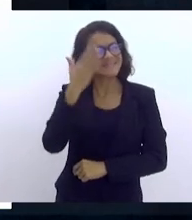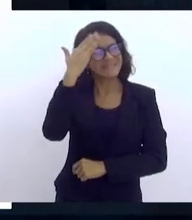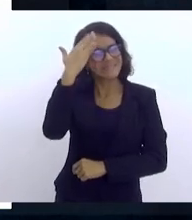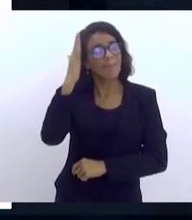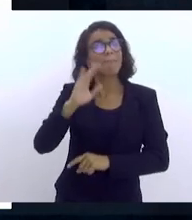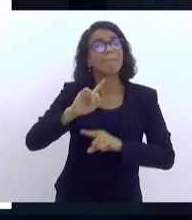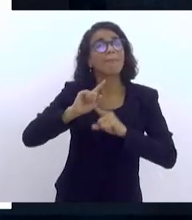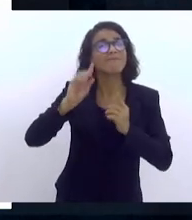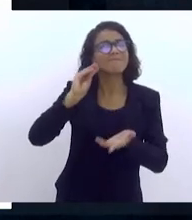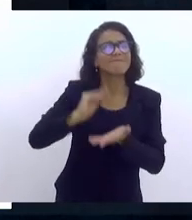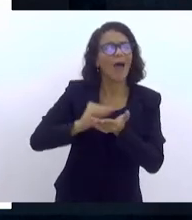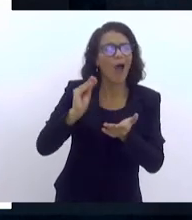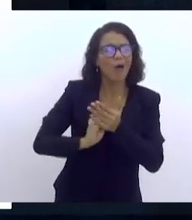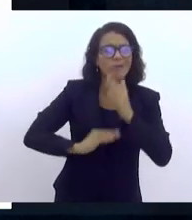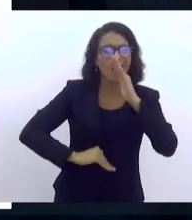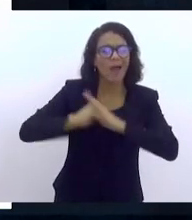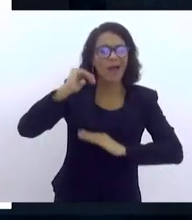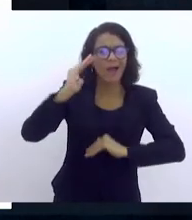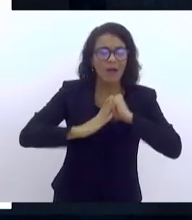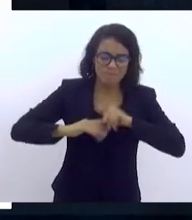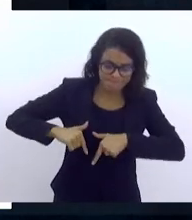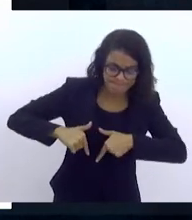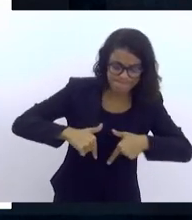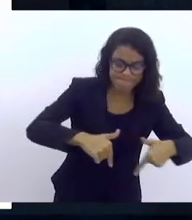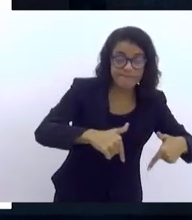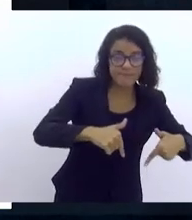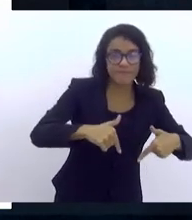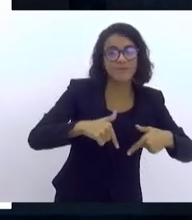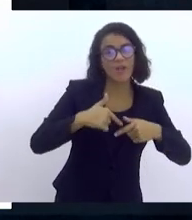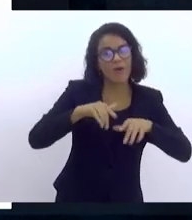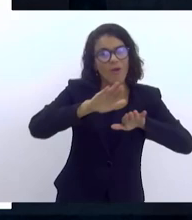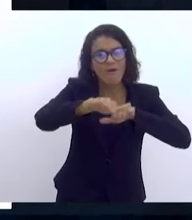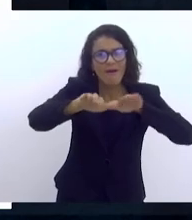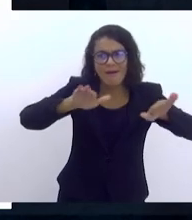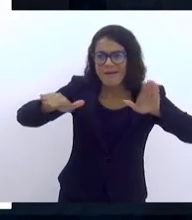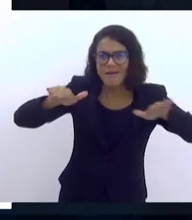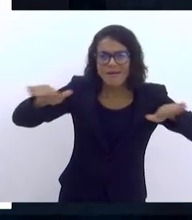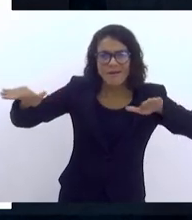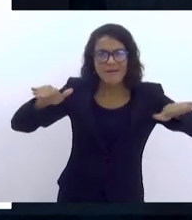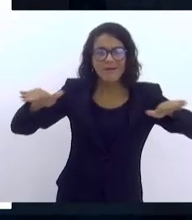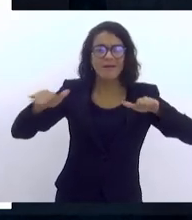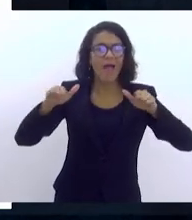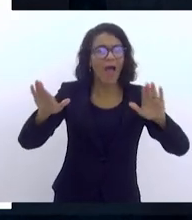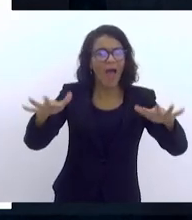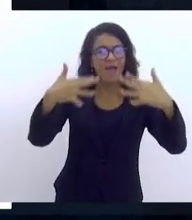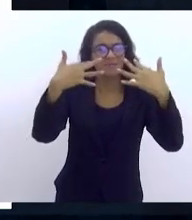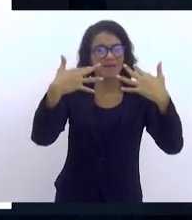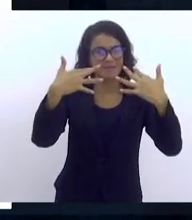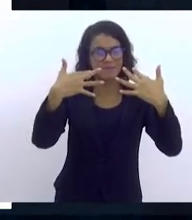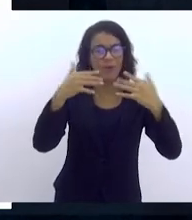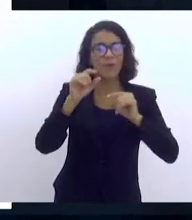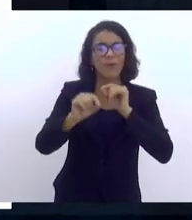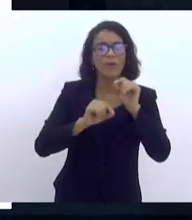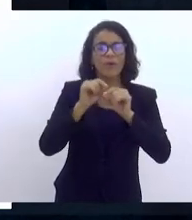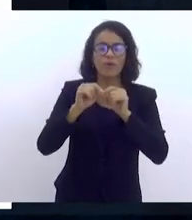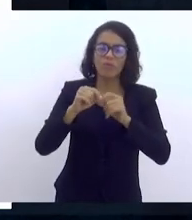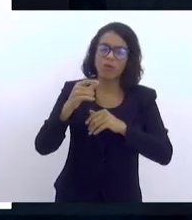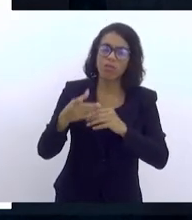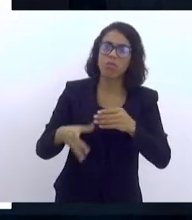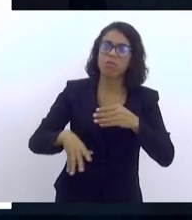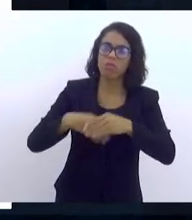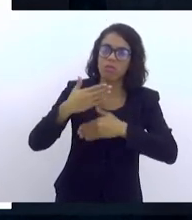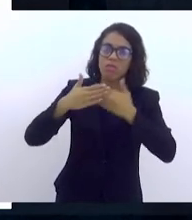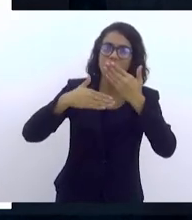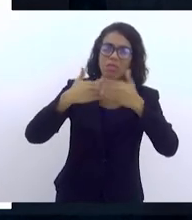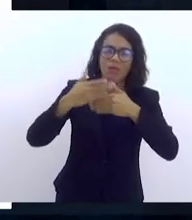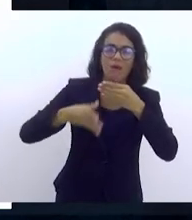mas não põe em prática. Então, eu chamo a atenção pelo nosso acúmulo. Nós